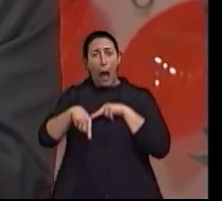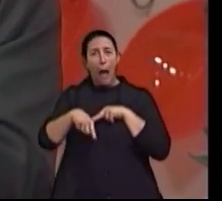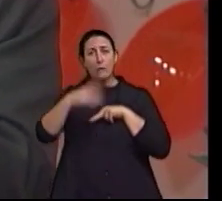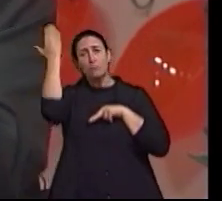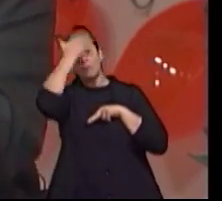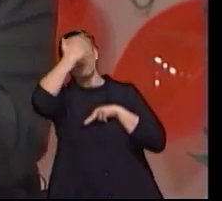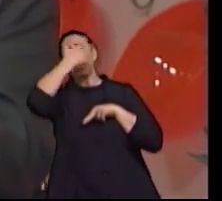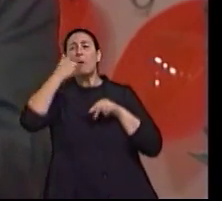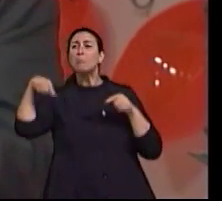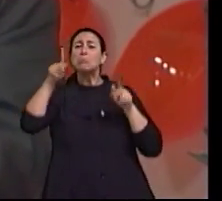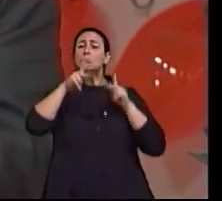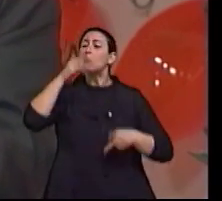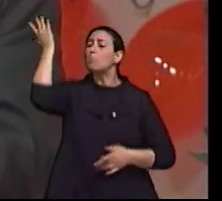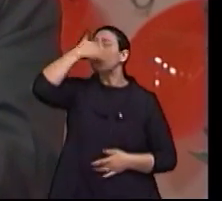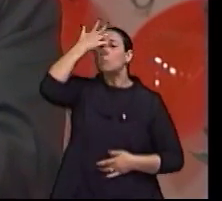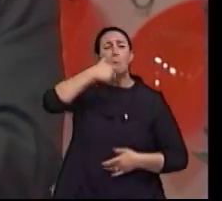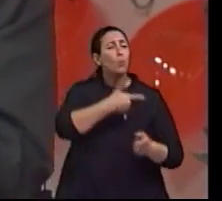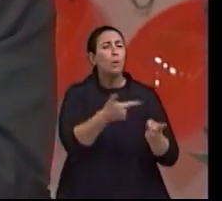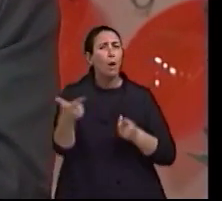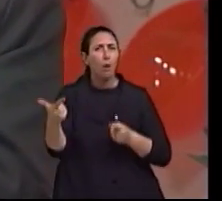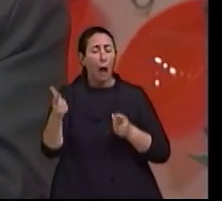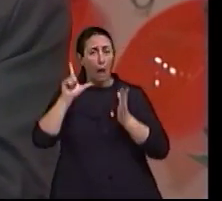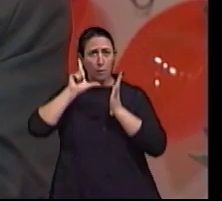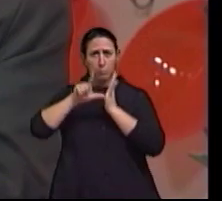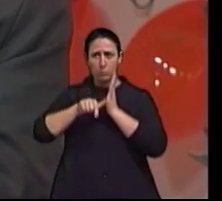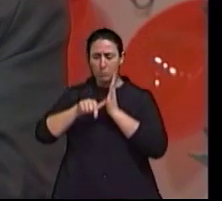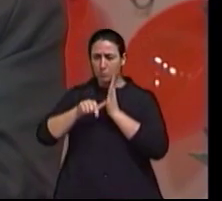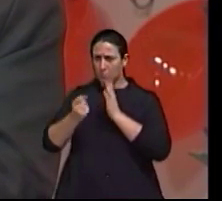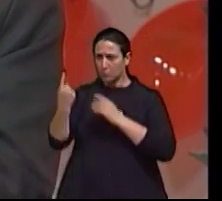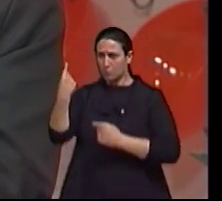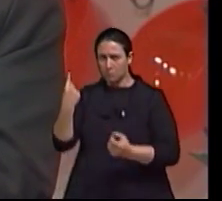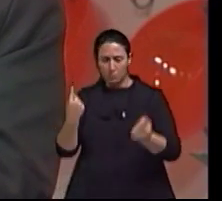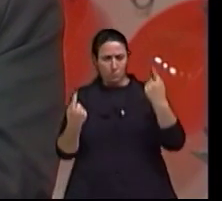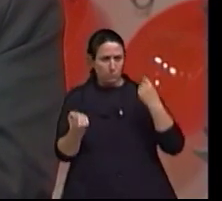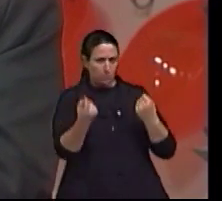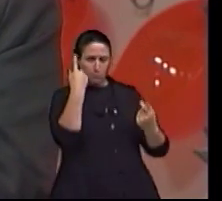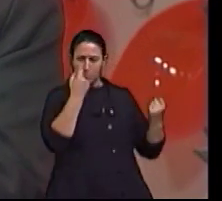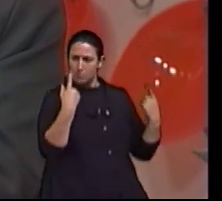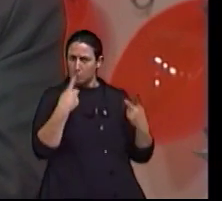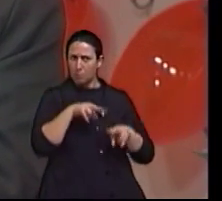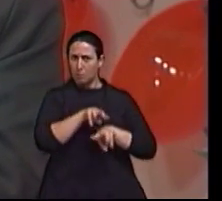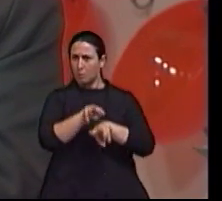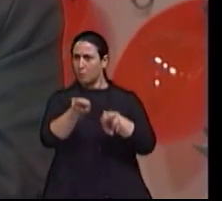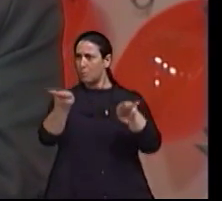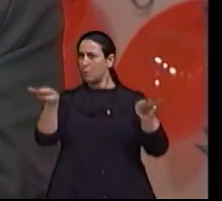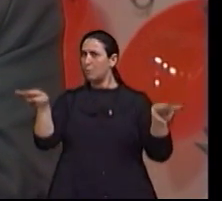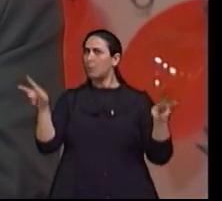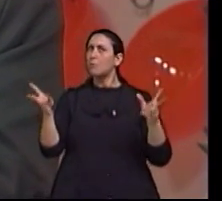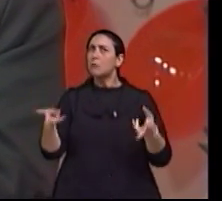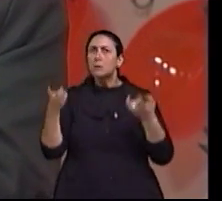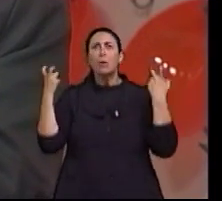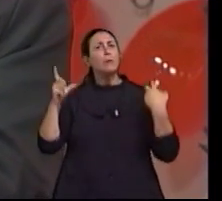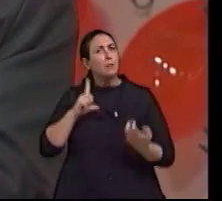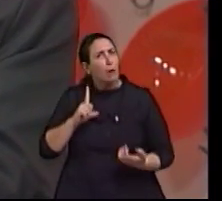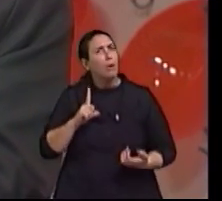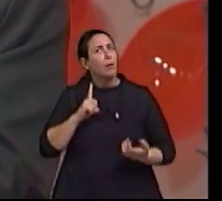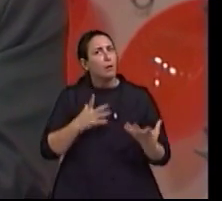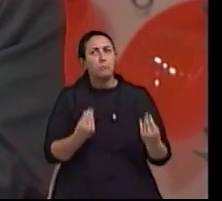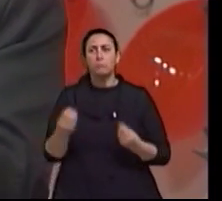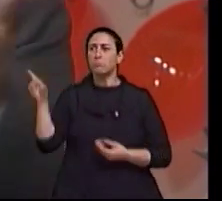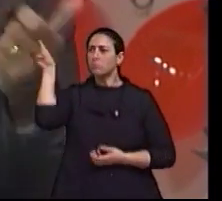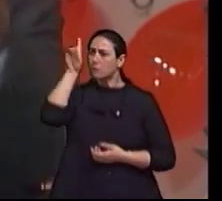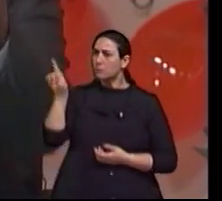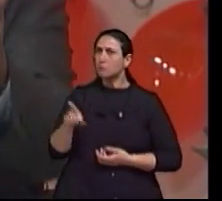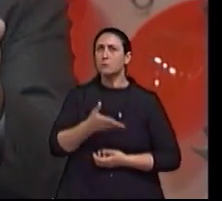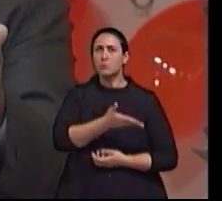estruturais, elas passam a circular, elas passam a ser vistas e entendidas como membros da comunidade. E como tal, aquela pessoa